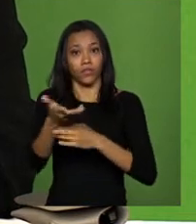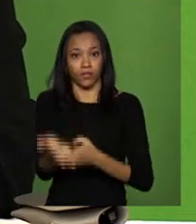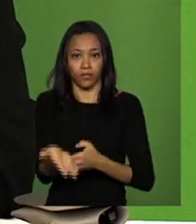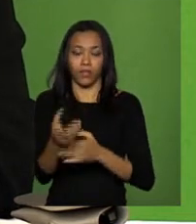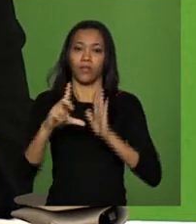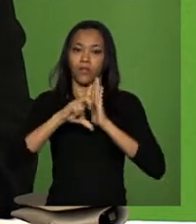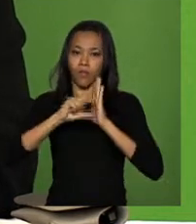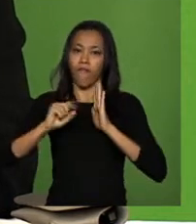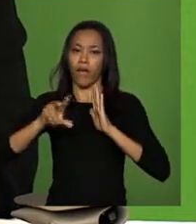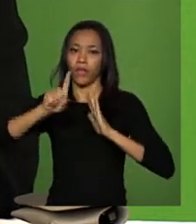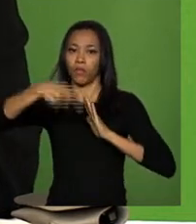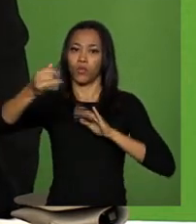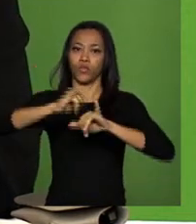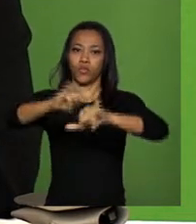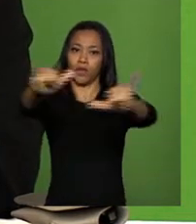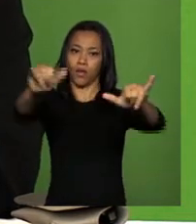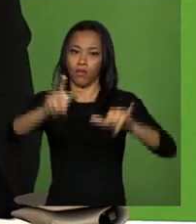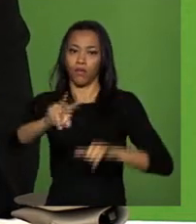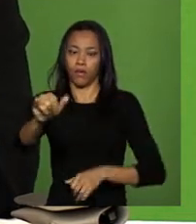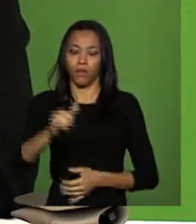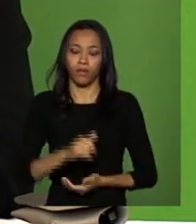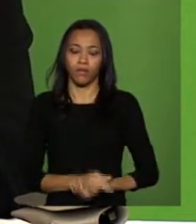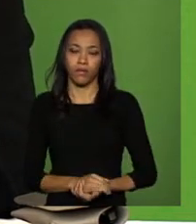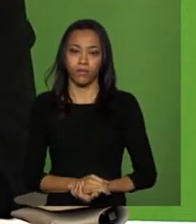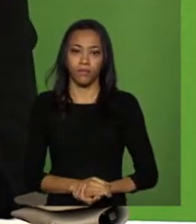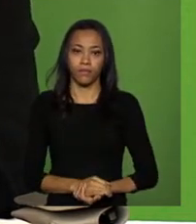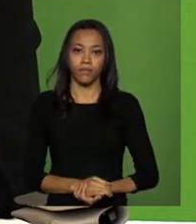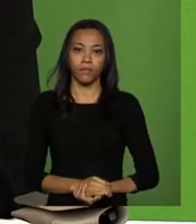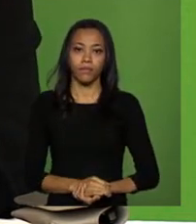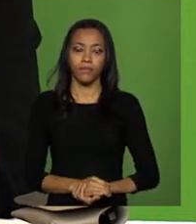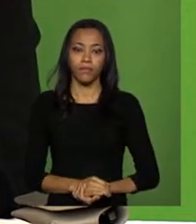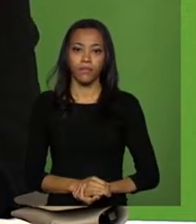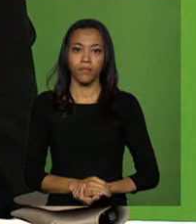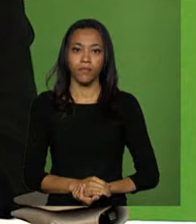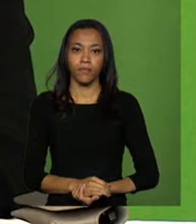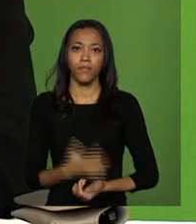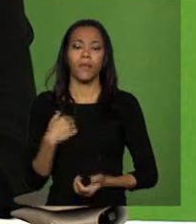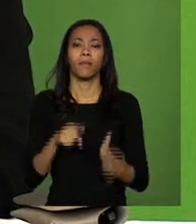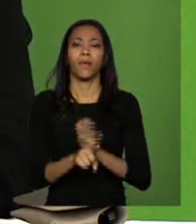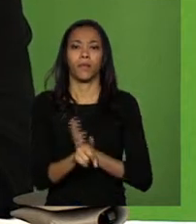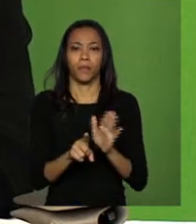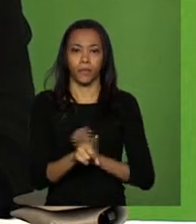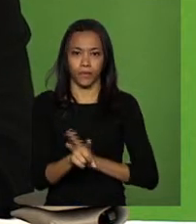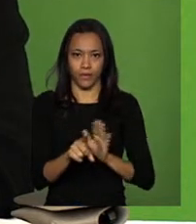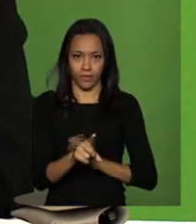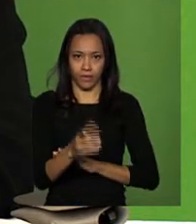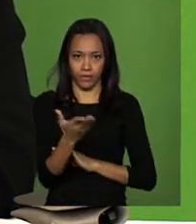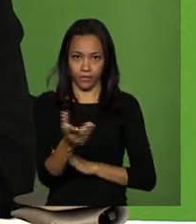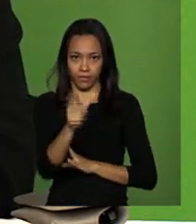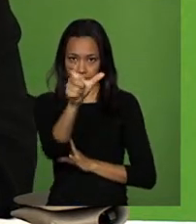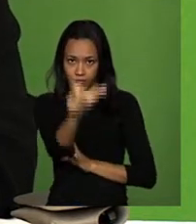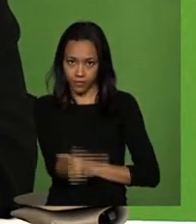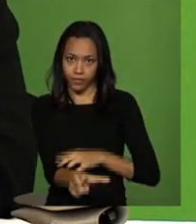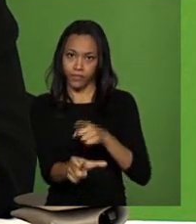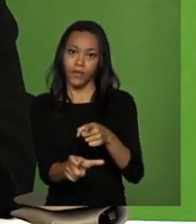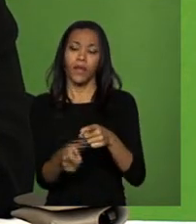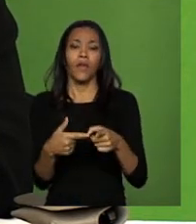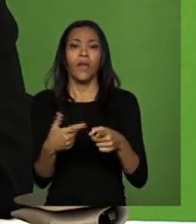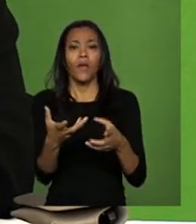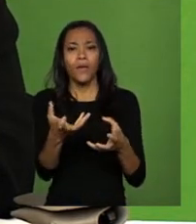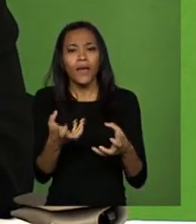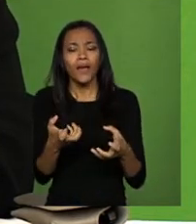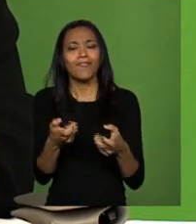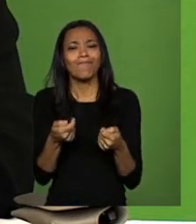nosso, divulgar veto. Tá bom? É isso, então. Ministra. Ministra. Luana, da Agência Brasil. Eu queria